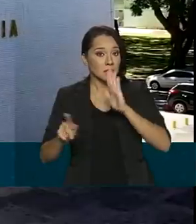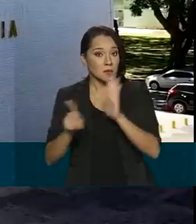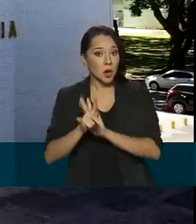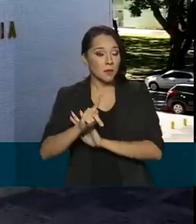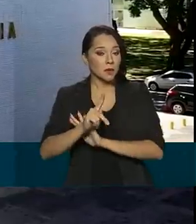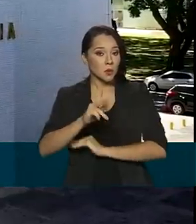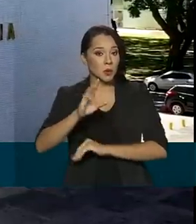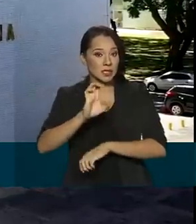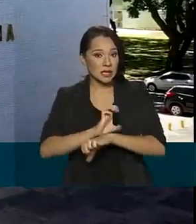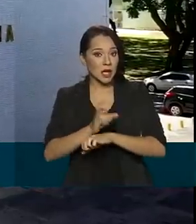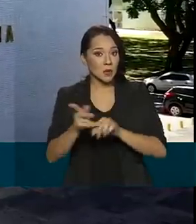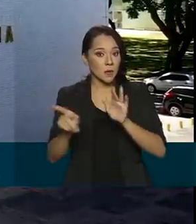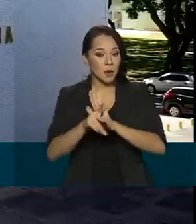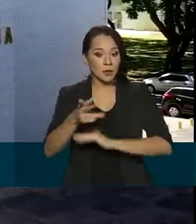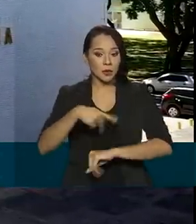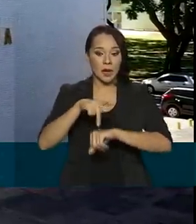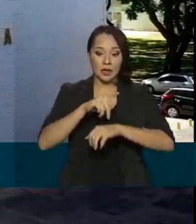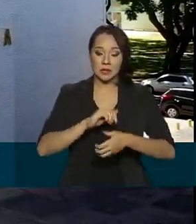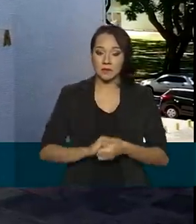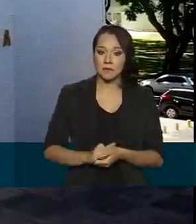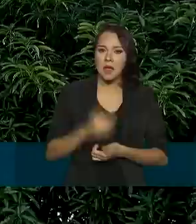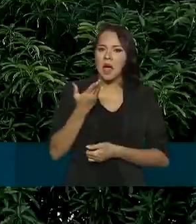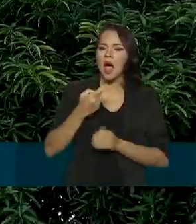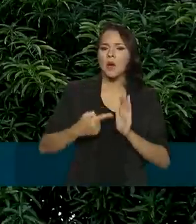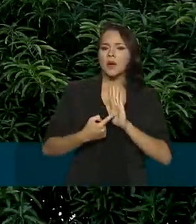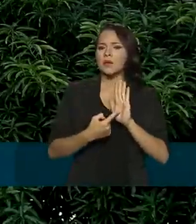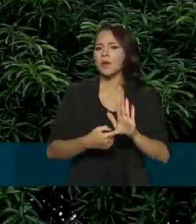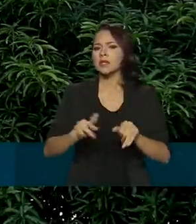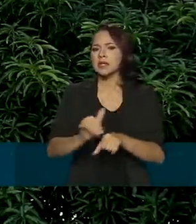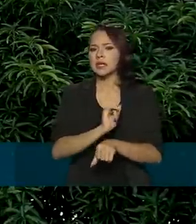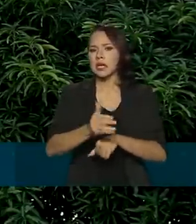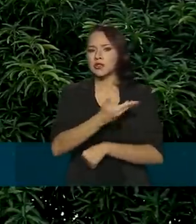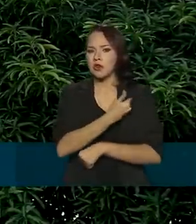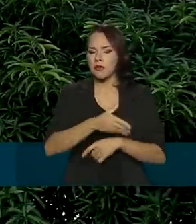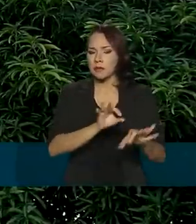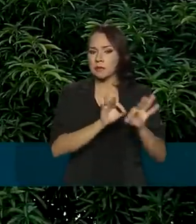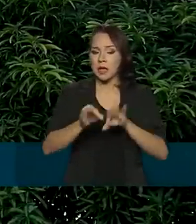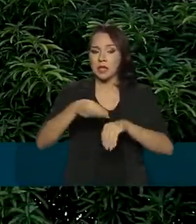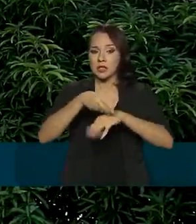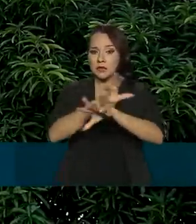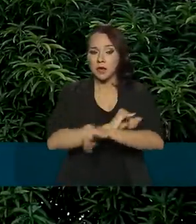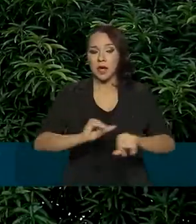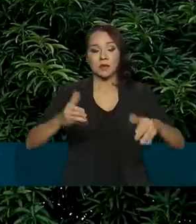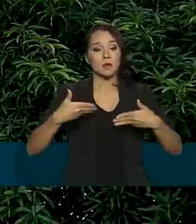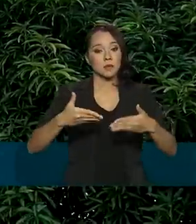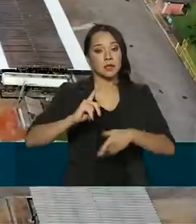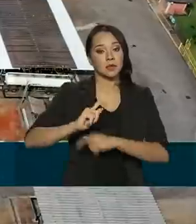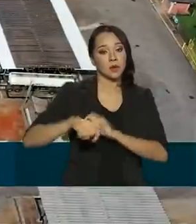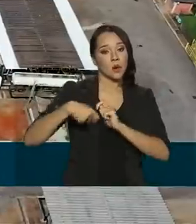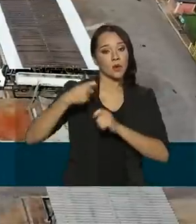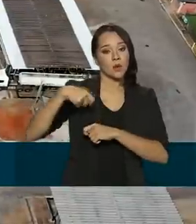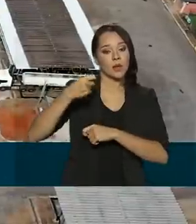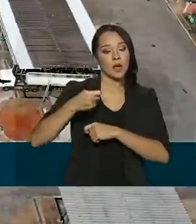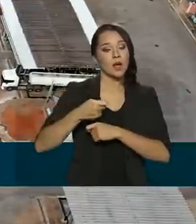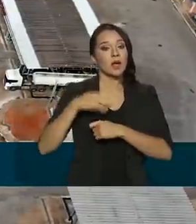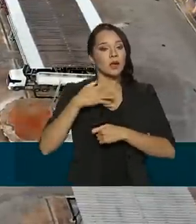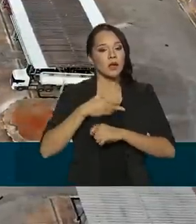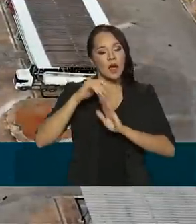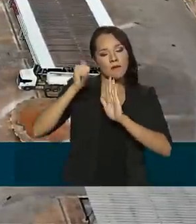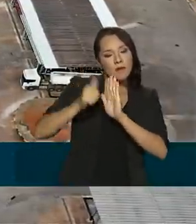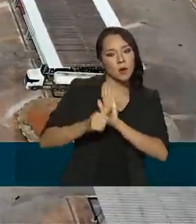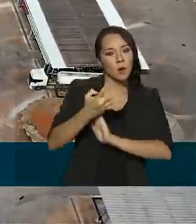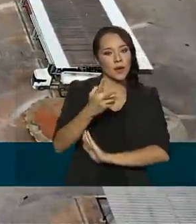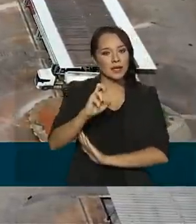A certificação do indicador de governança é divulgada pelo Ministério da Economia, que avaliou 45